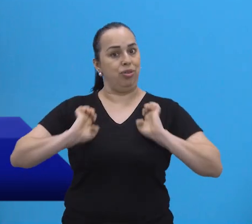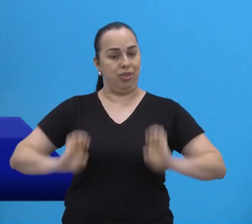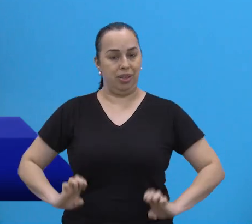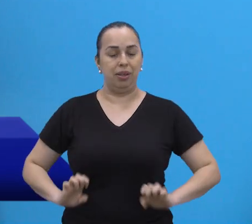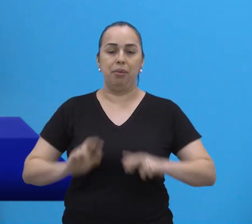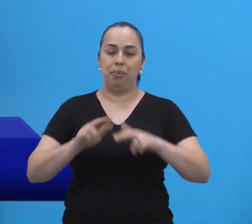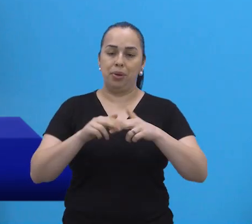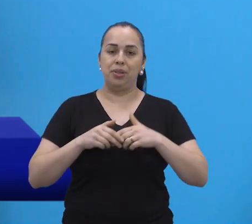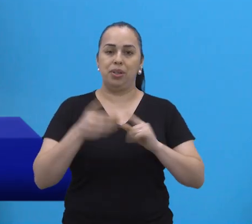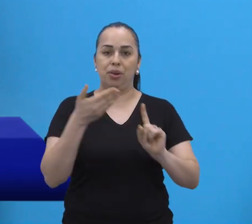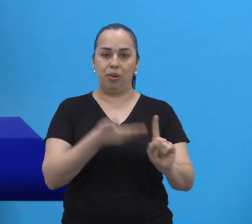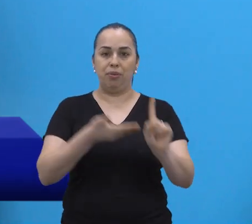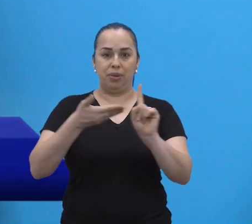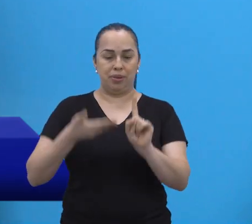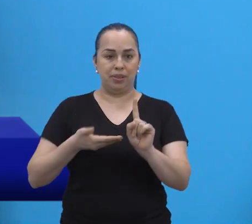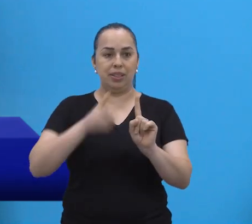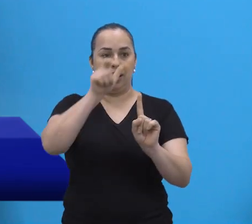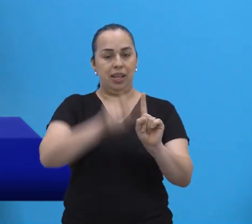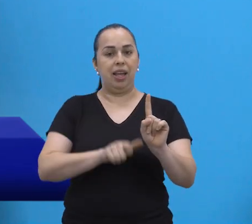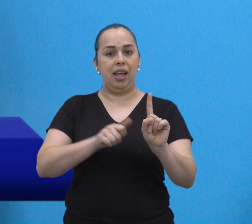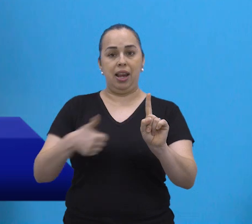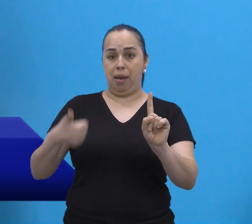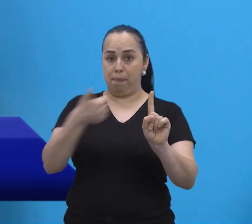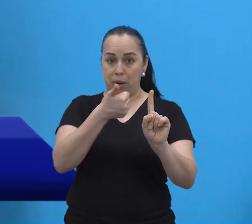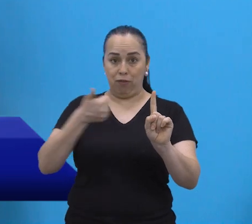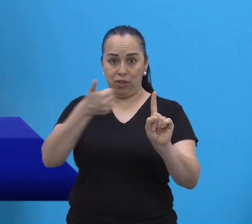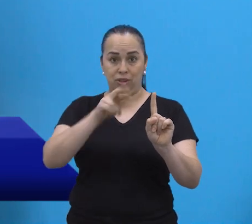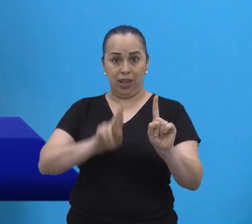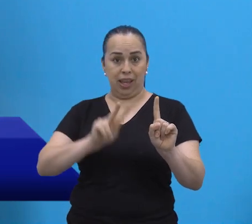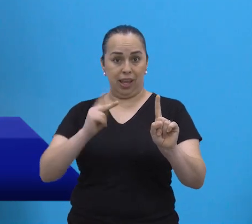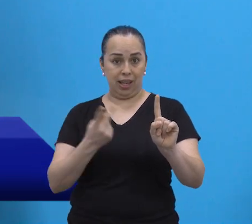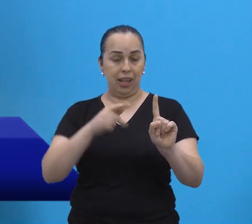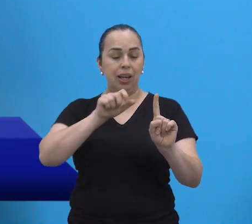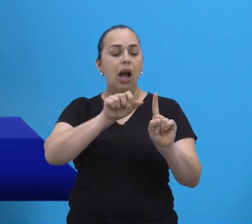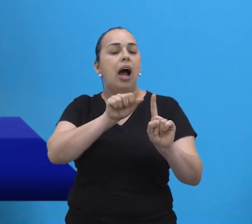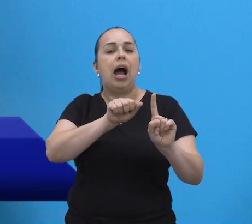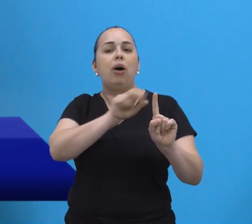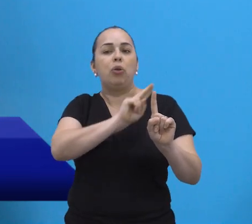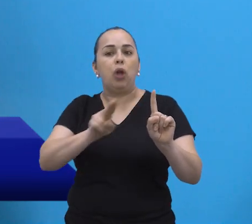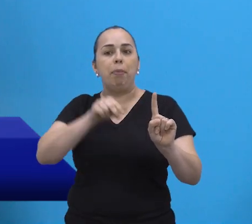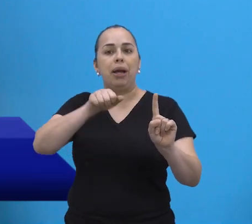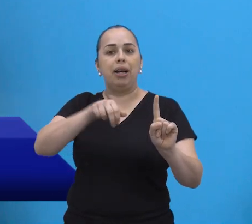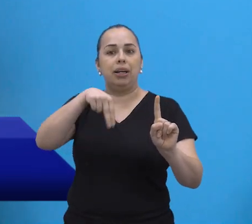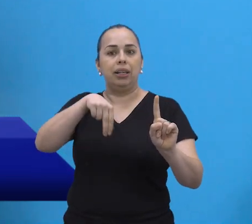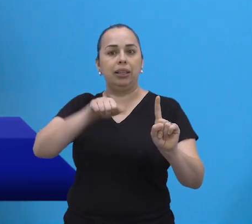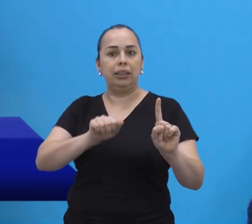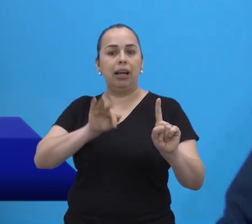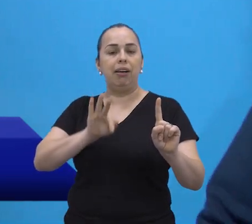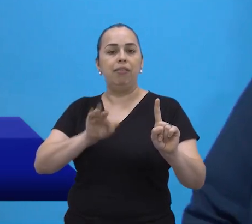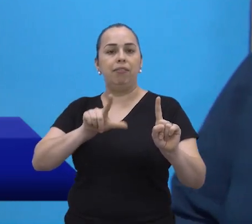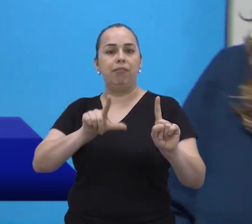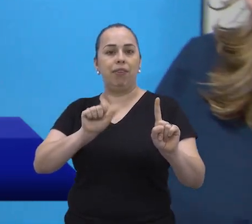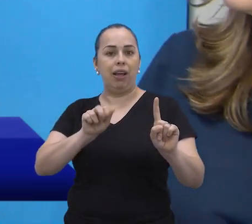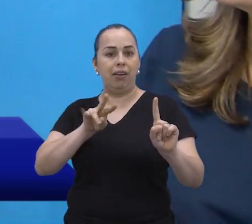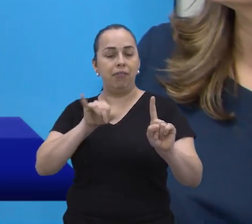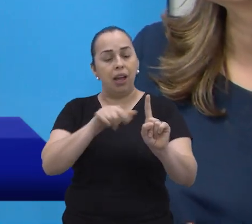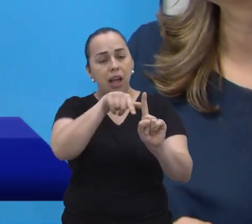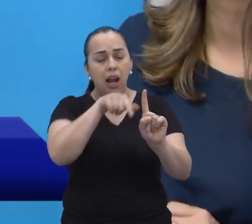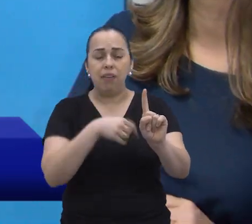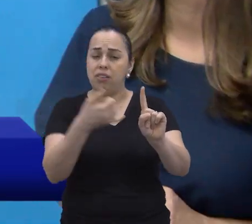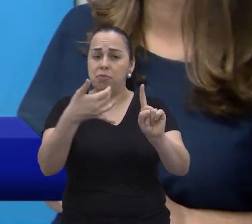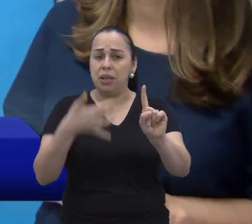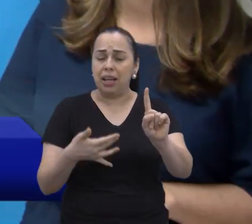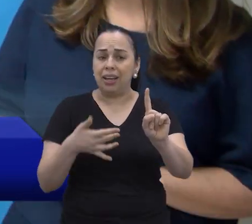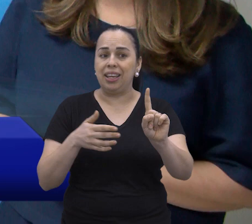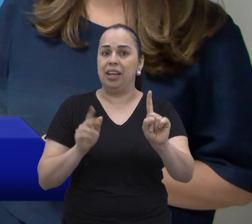né? Então, para a gente falar mais sobre isso, eu estou aqui do meu lado a especialista em recursos humanos, Ana Flávia, que vai contar um pouquinho sobre o